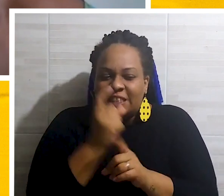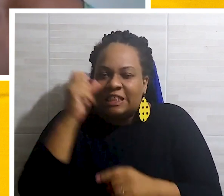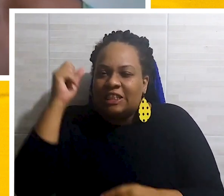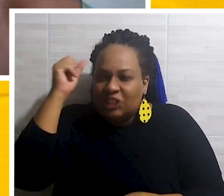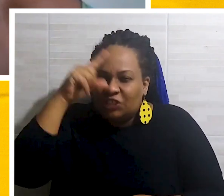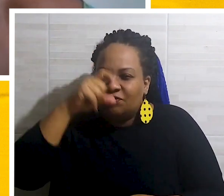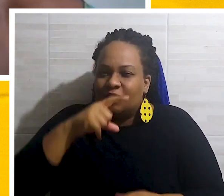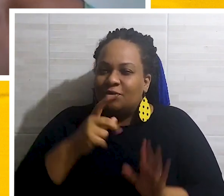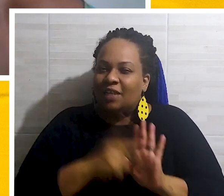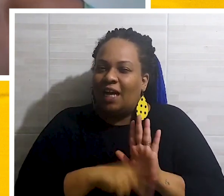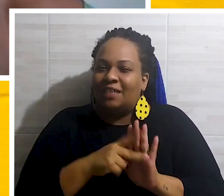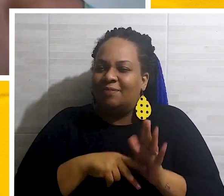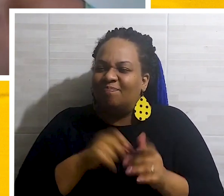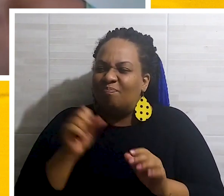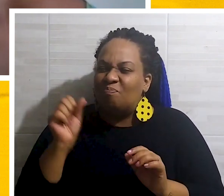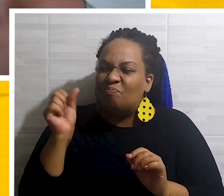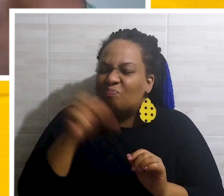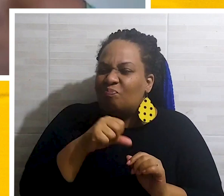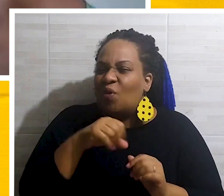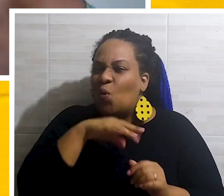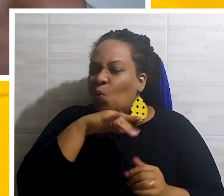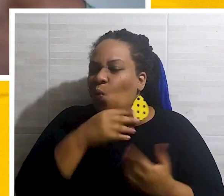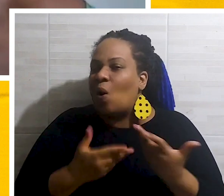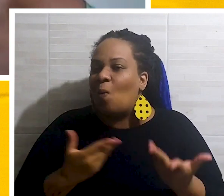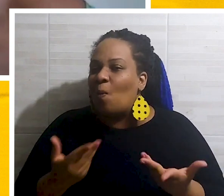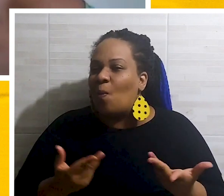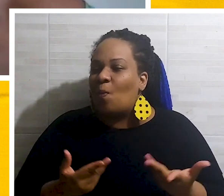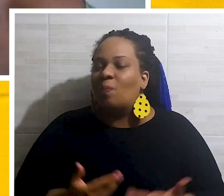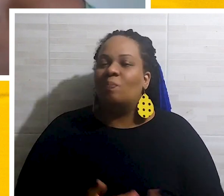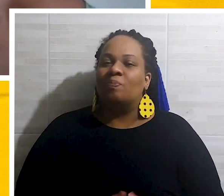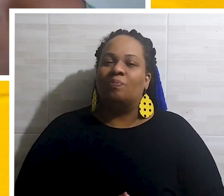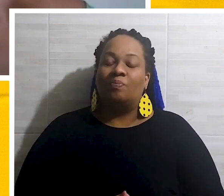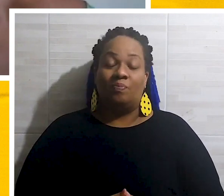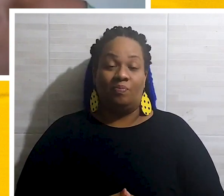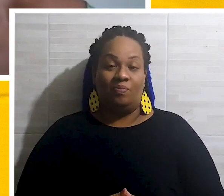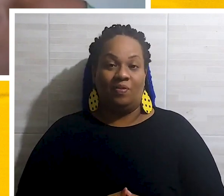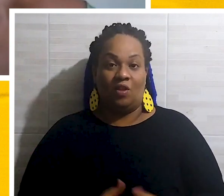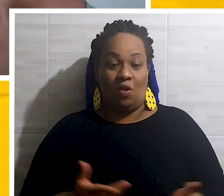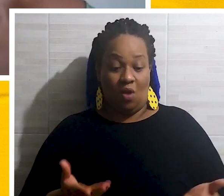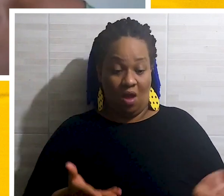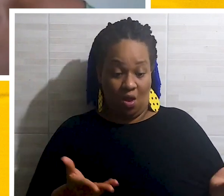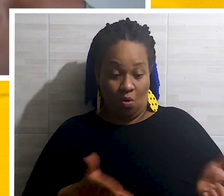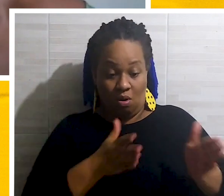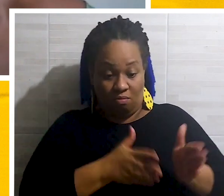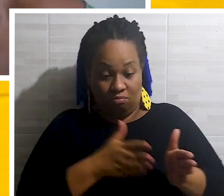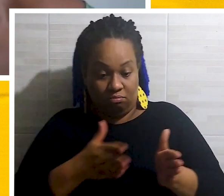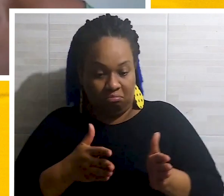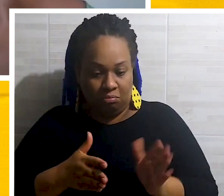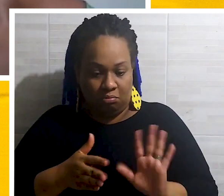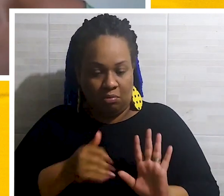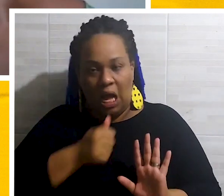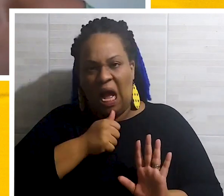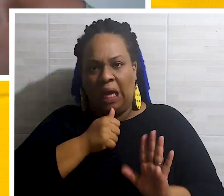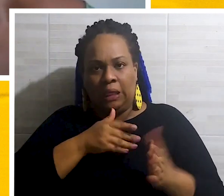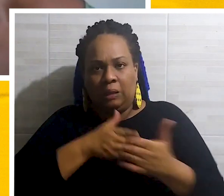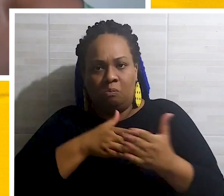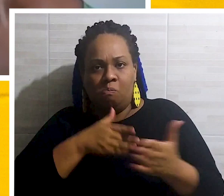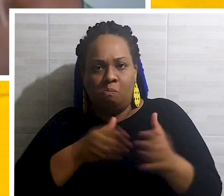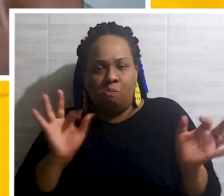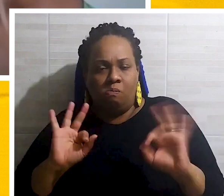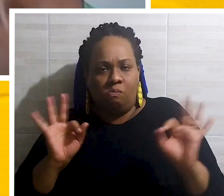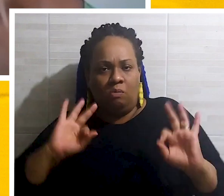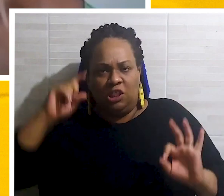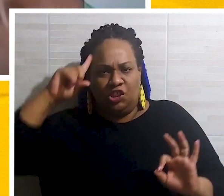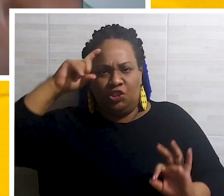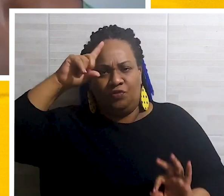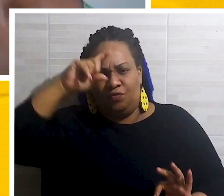ter enfrentado com esse projeto de extensão da triagem inteligente? Na nossa fase de execução, a gente ainda não teve esses